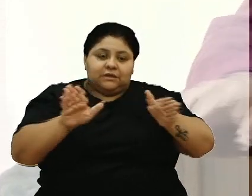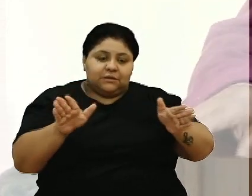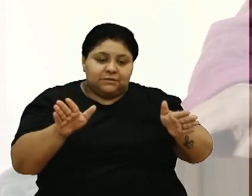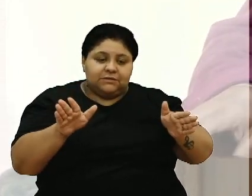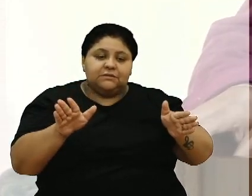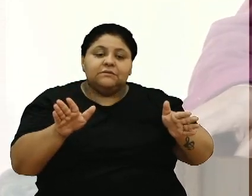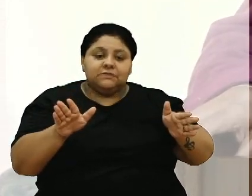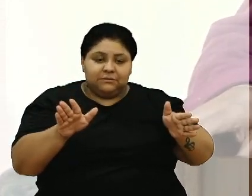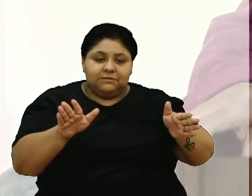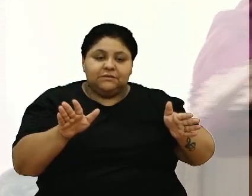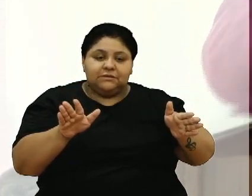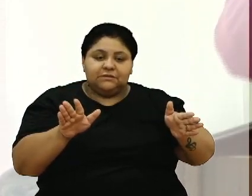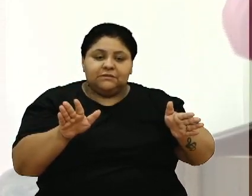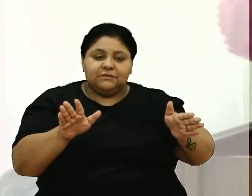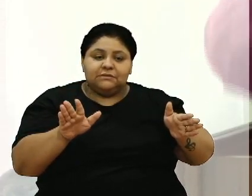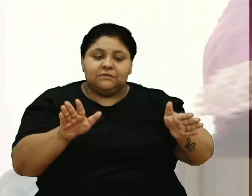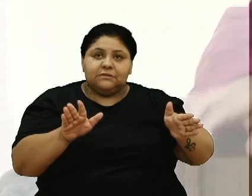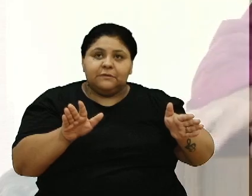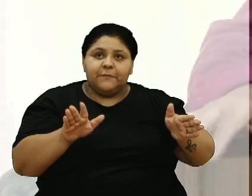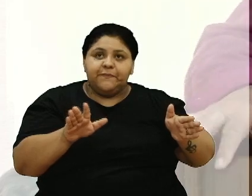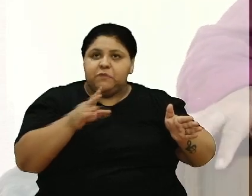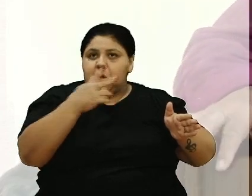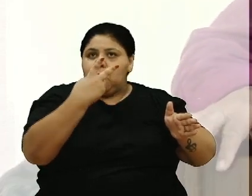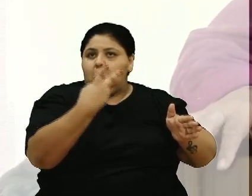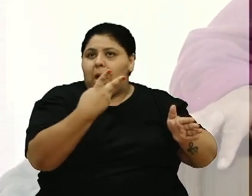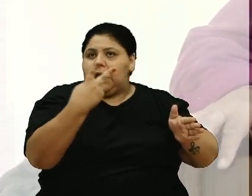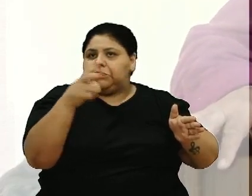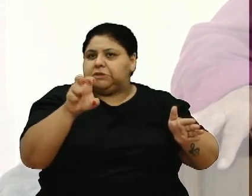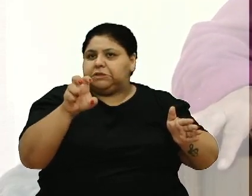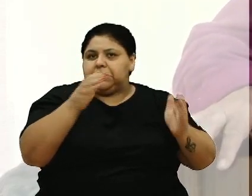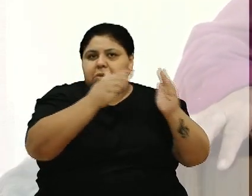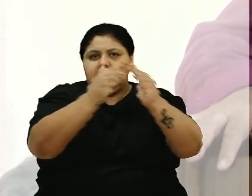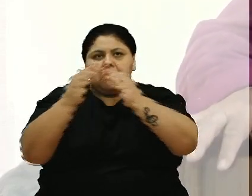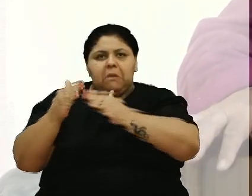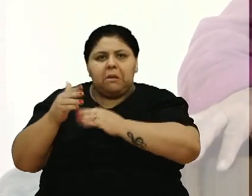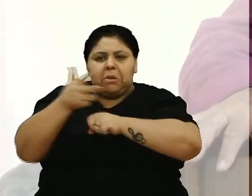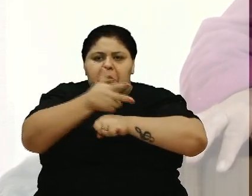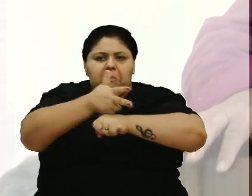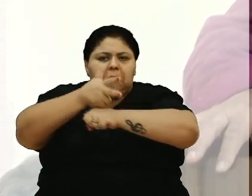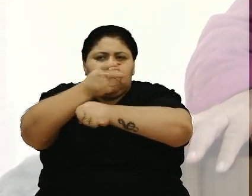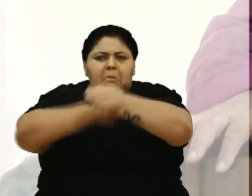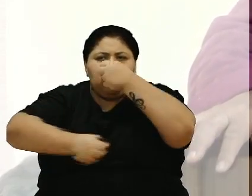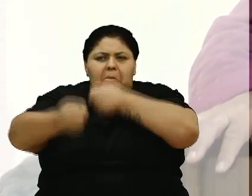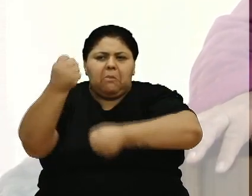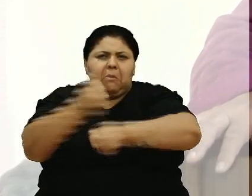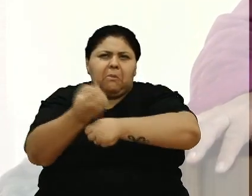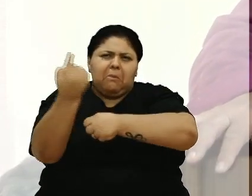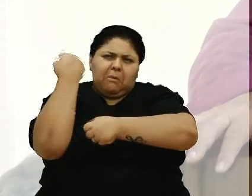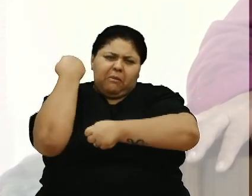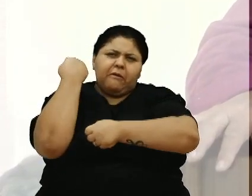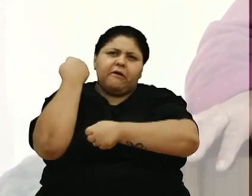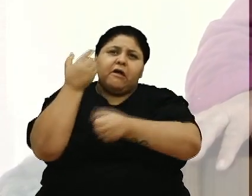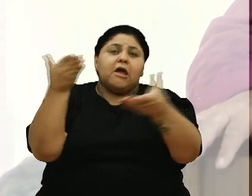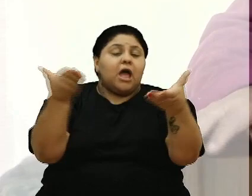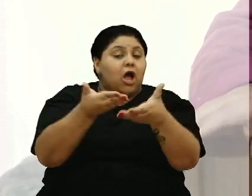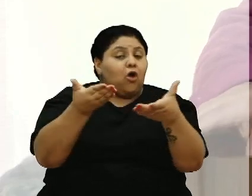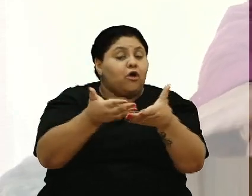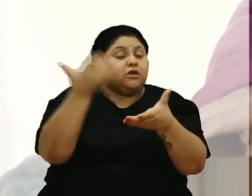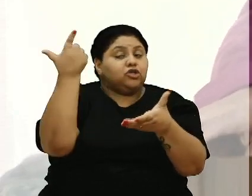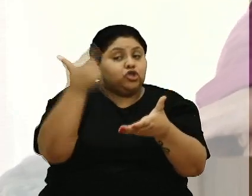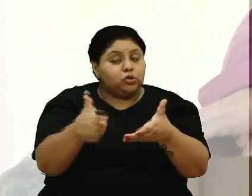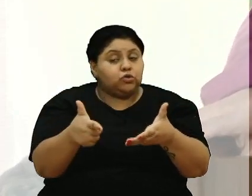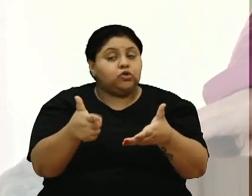5 anos atrás ela lagou umas 4 5 casas aqui mostrei o vídeo aqui há 4 anos atrás 5 anos atrás e agora nesse momento